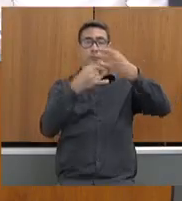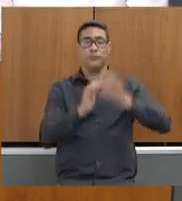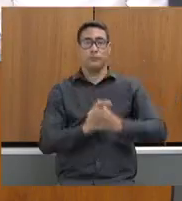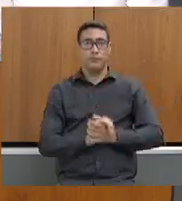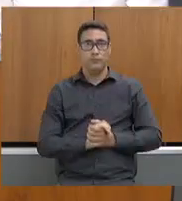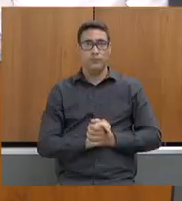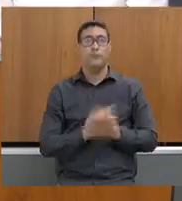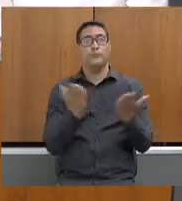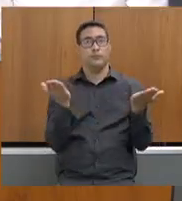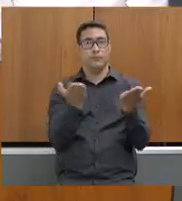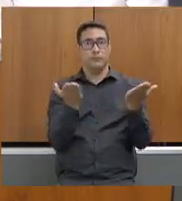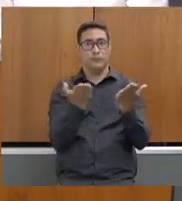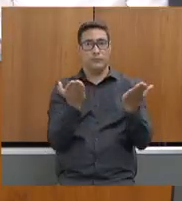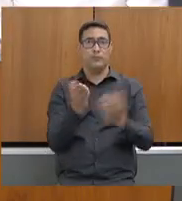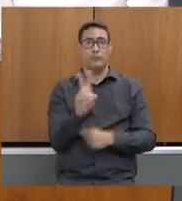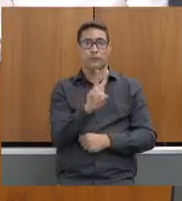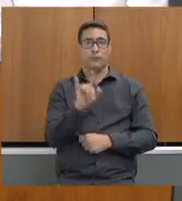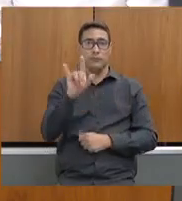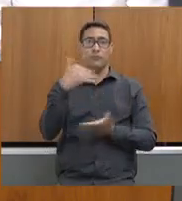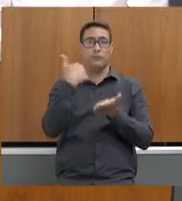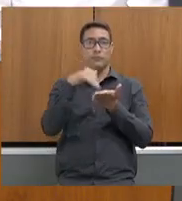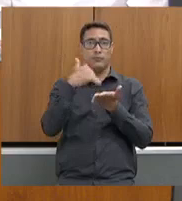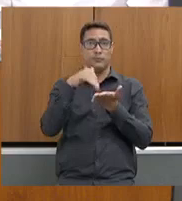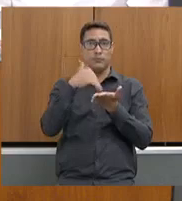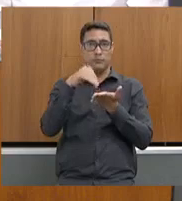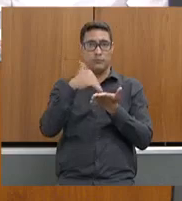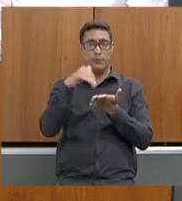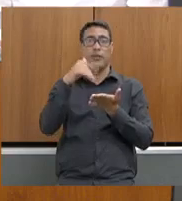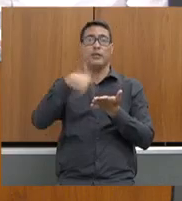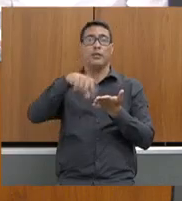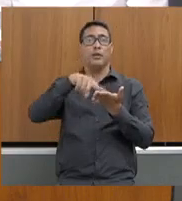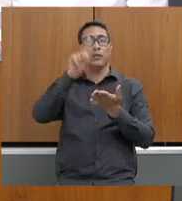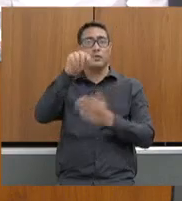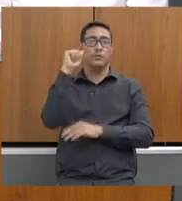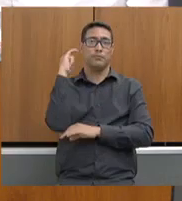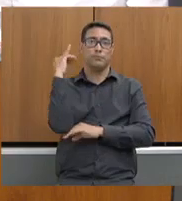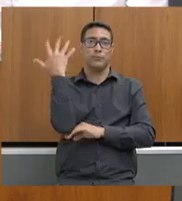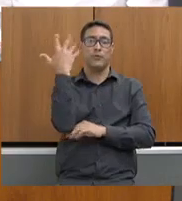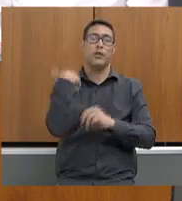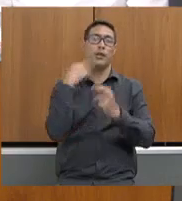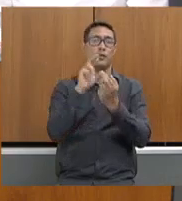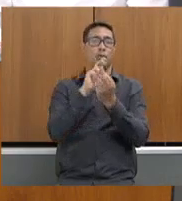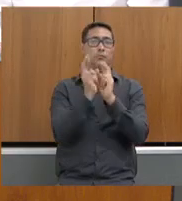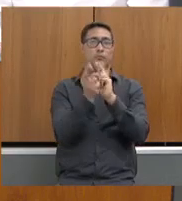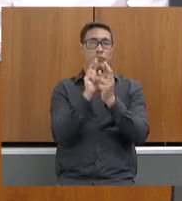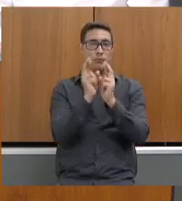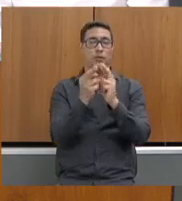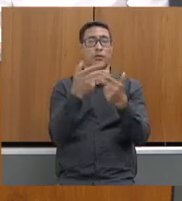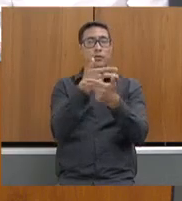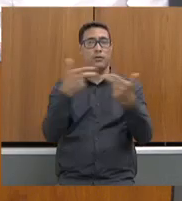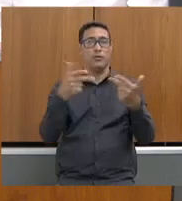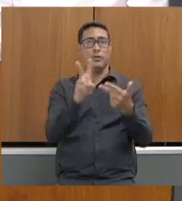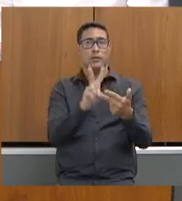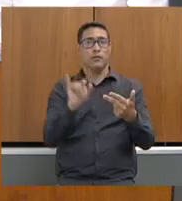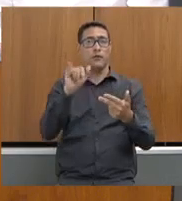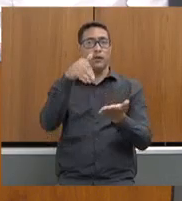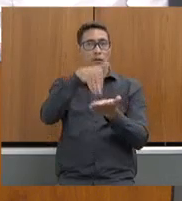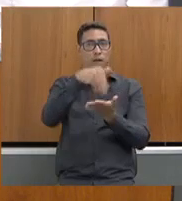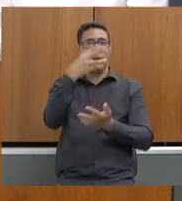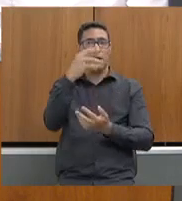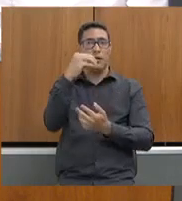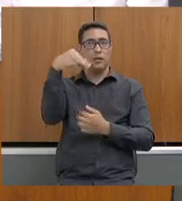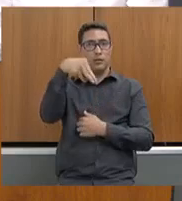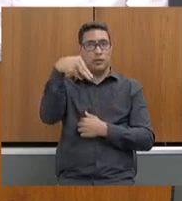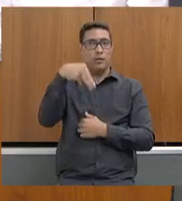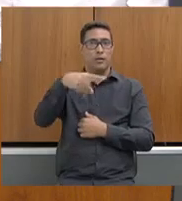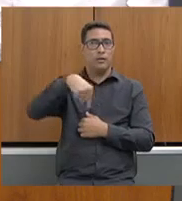Passo a palavra para a secretária de Meio Ambiente e Desenvolvimento Sustentável, que disporá de até 30 minutos para